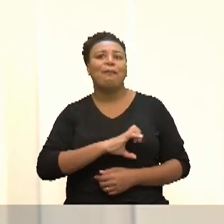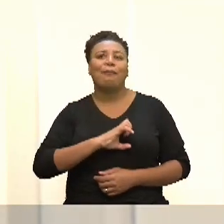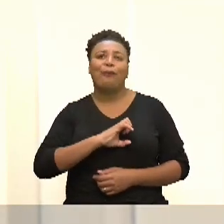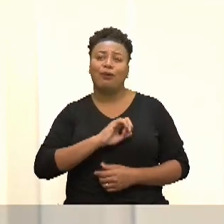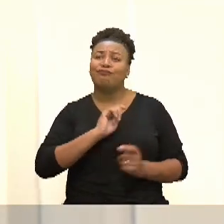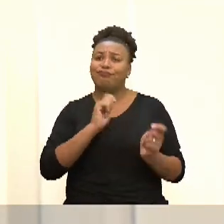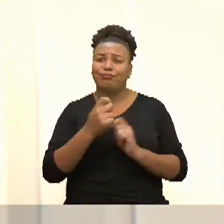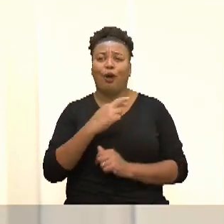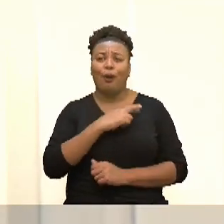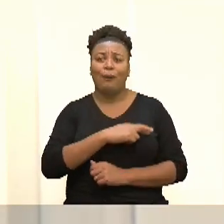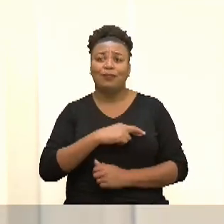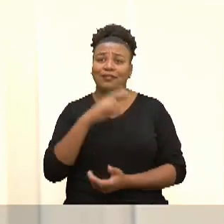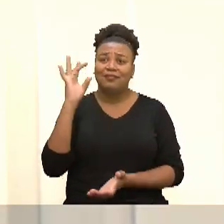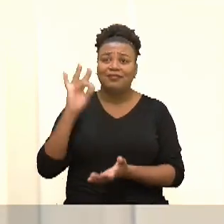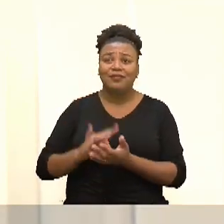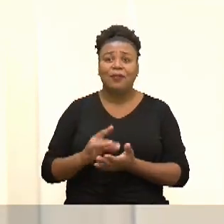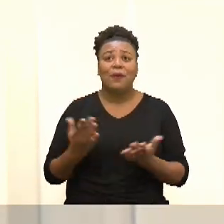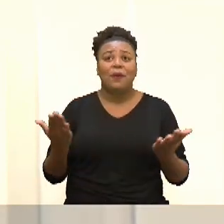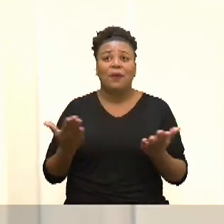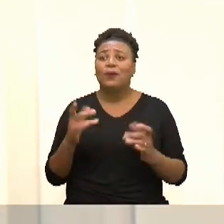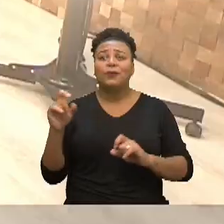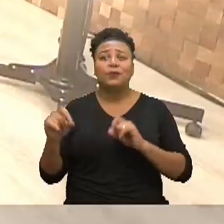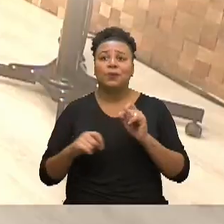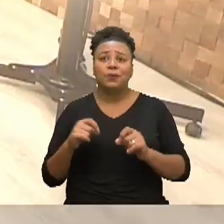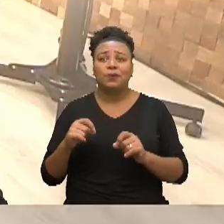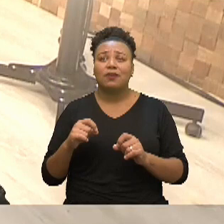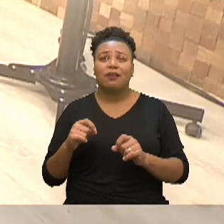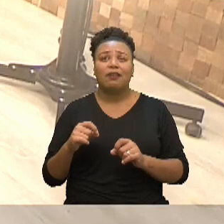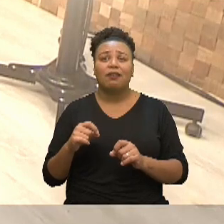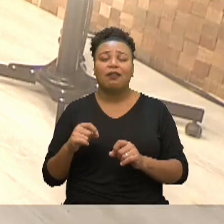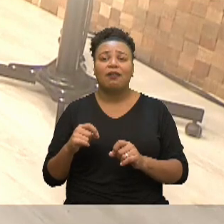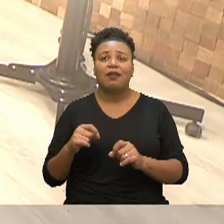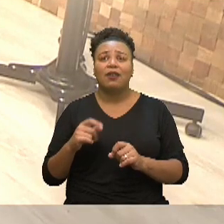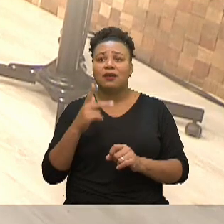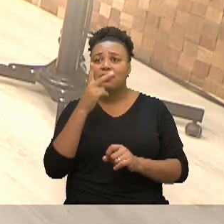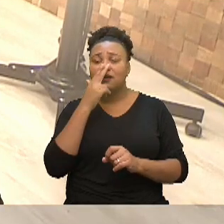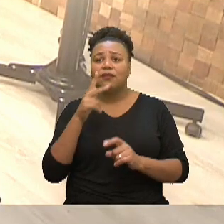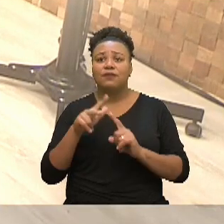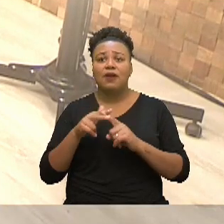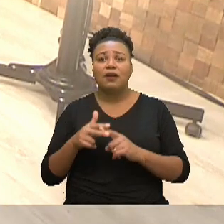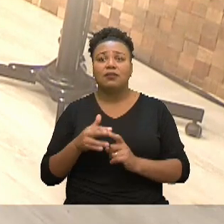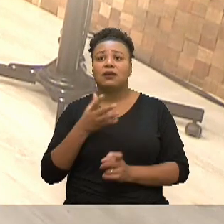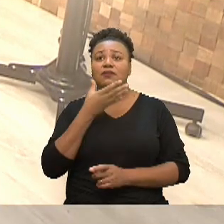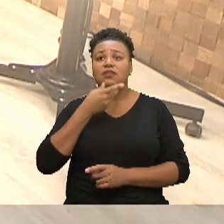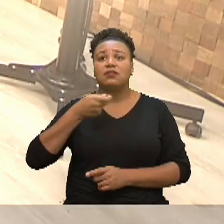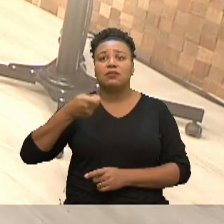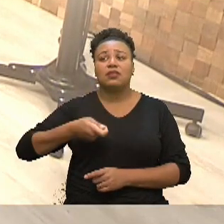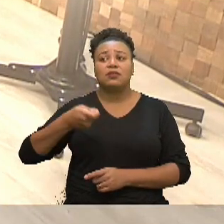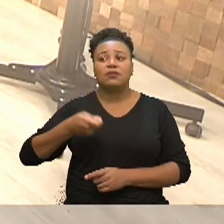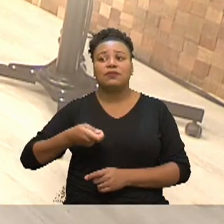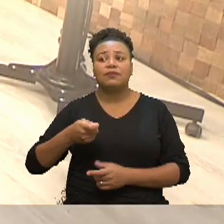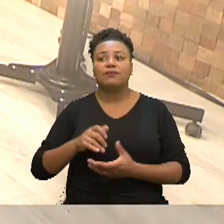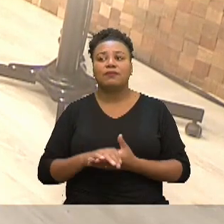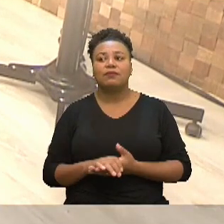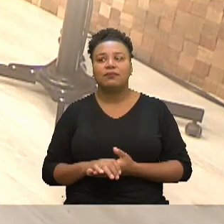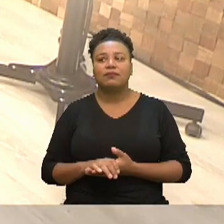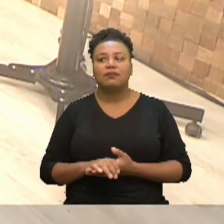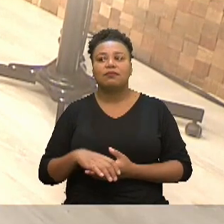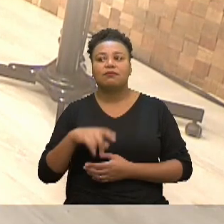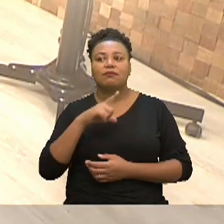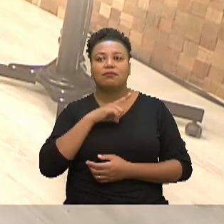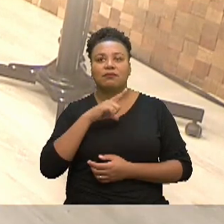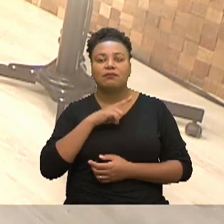romantizado, e, na verdade, hoje serve como uma ferramenta de um machismo, de uma misoginia, que são